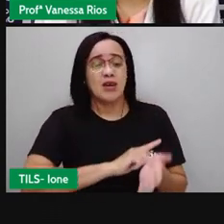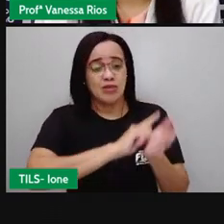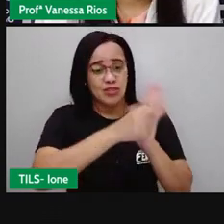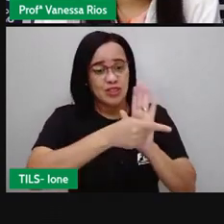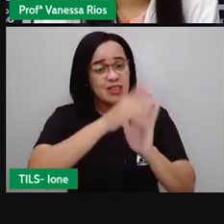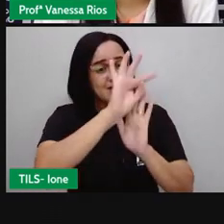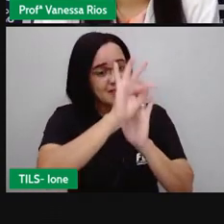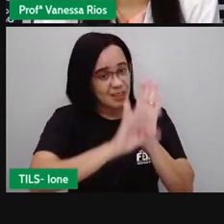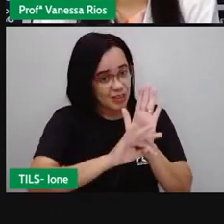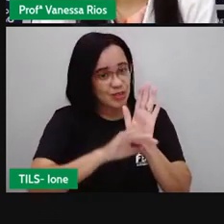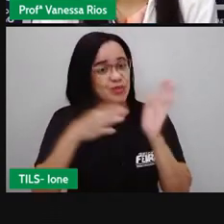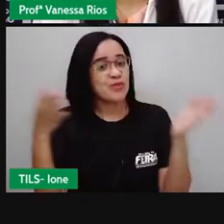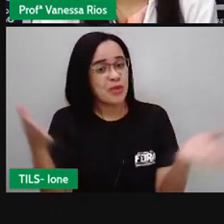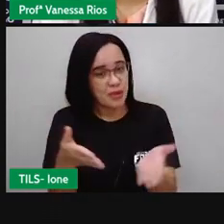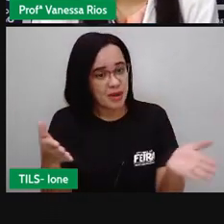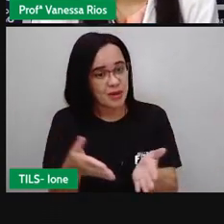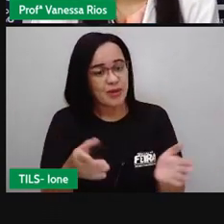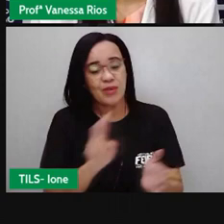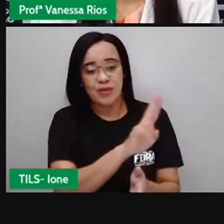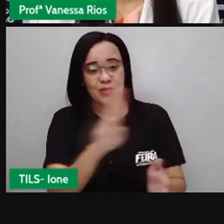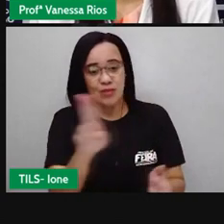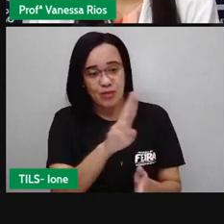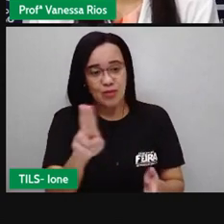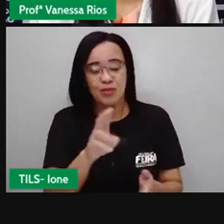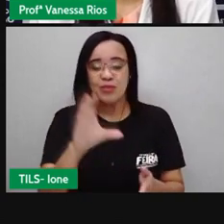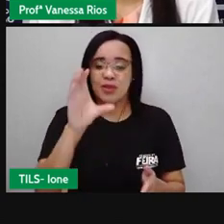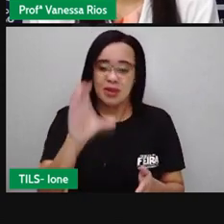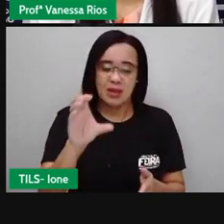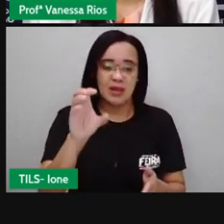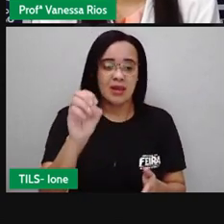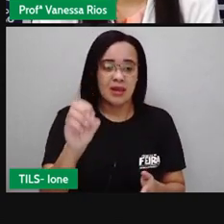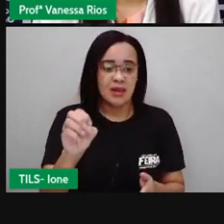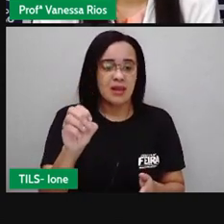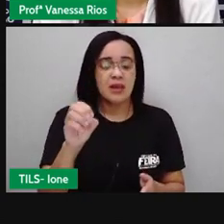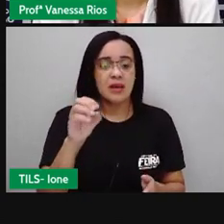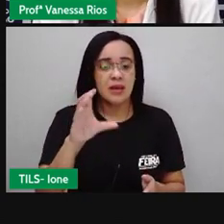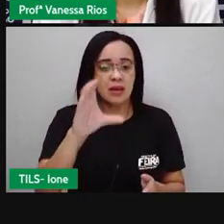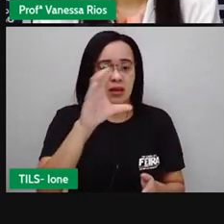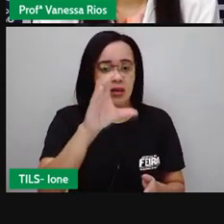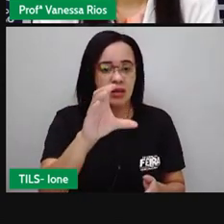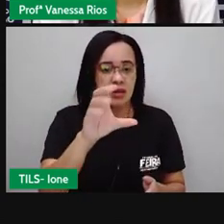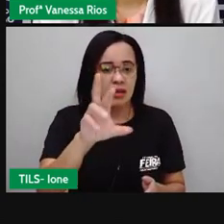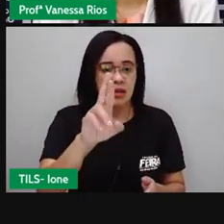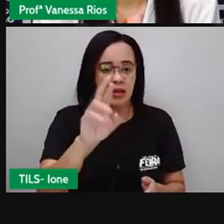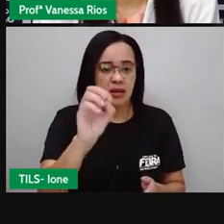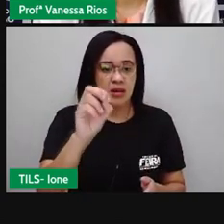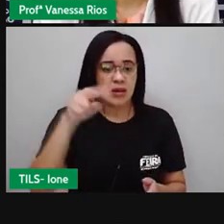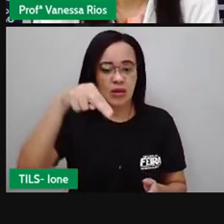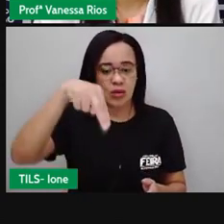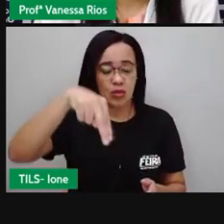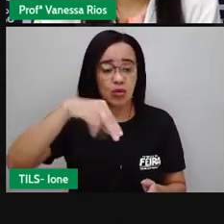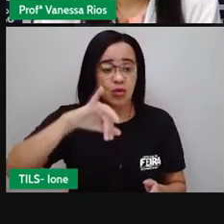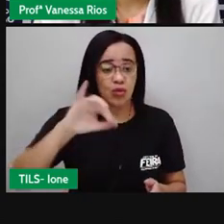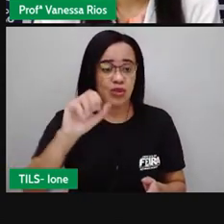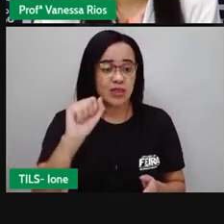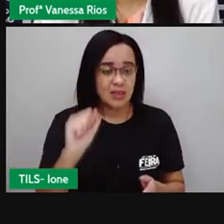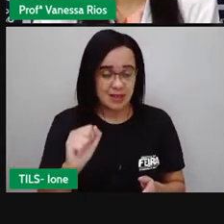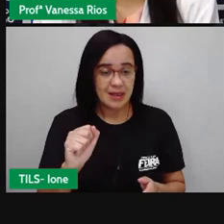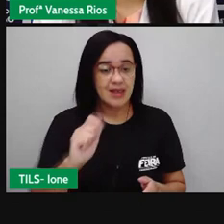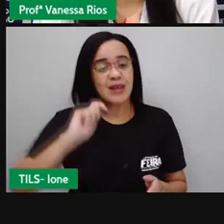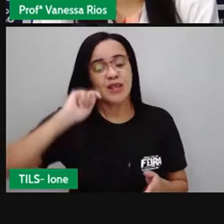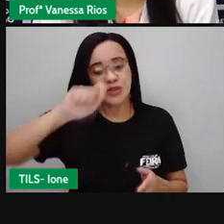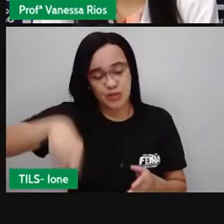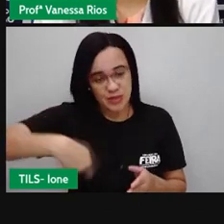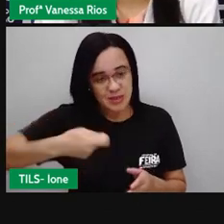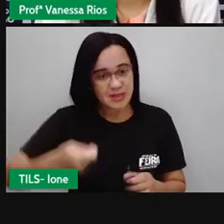gente já está estudando, não é? Os assuntos aí que se relacionam com esse gênero textual são justamente esses